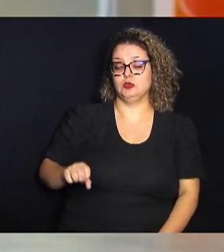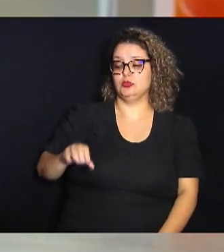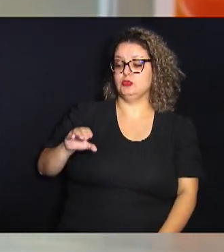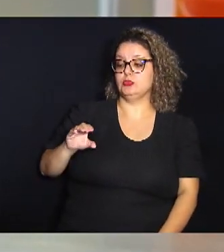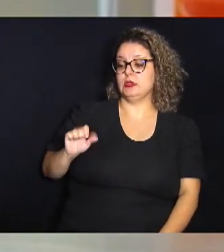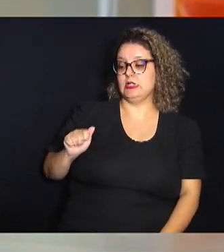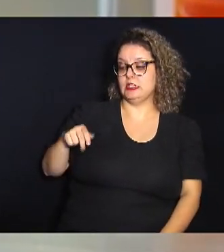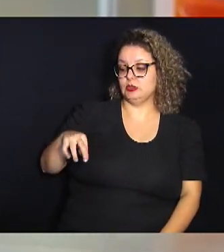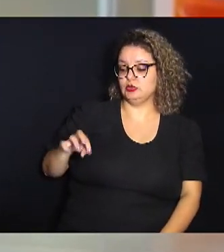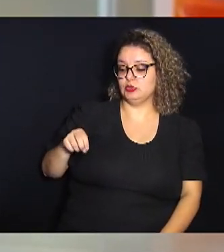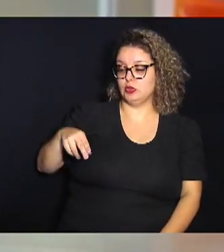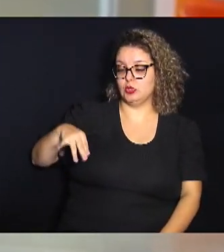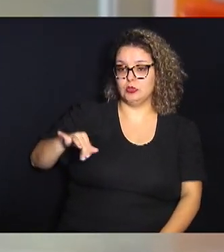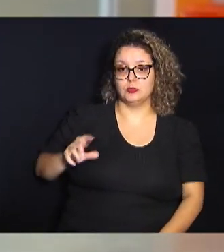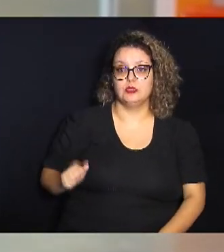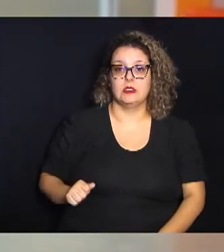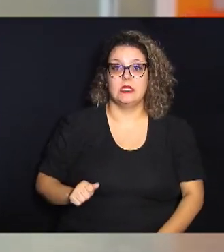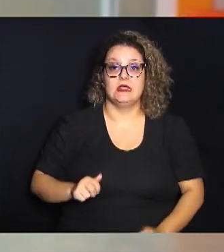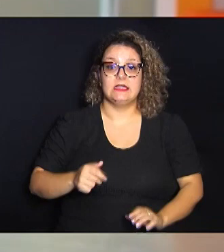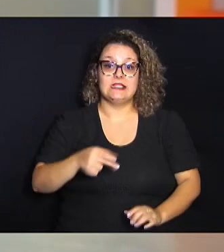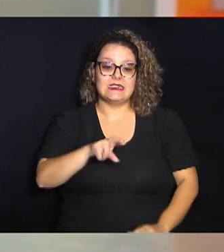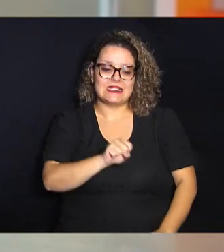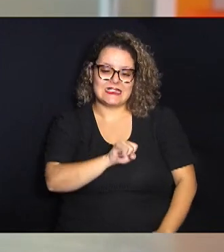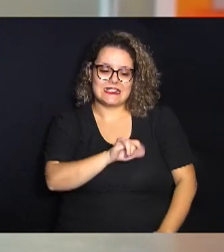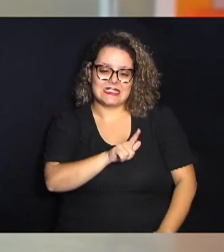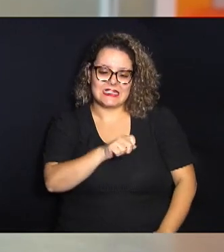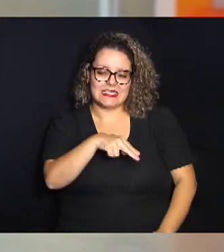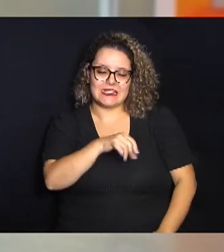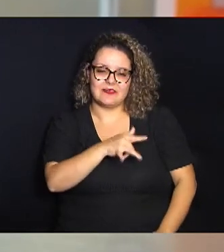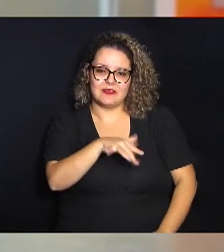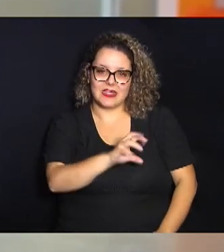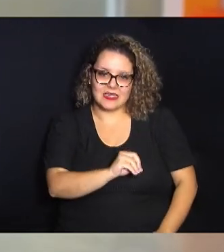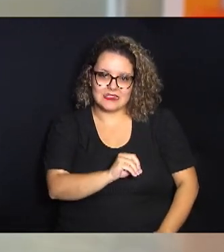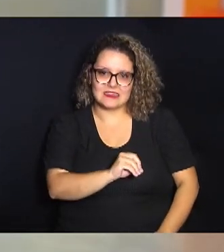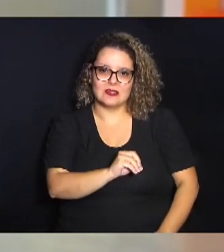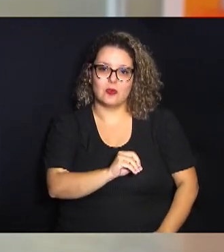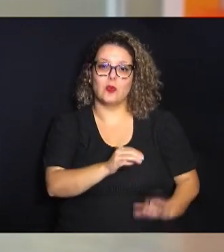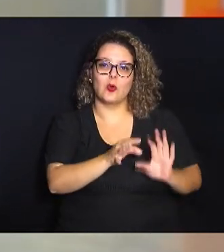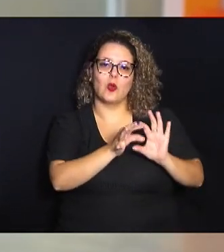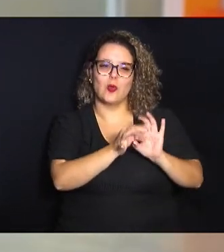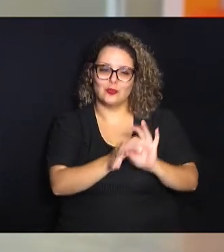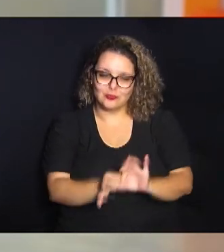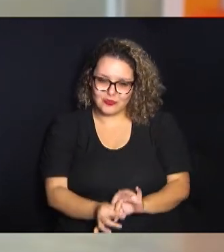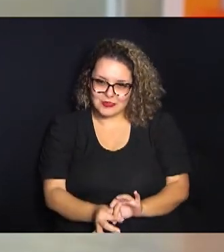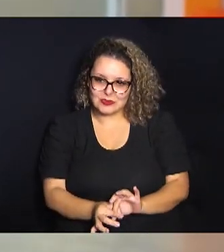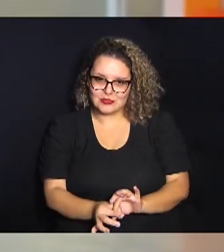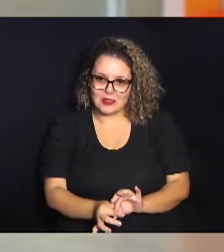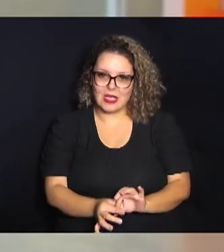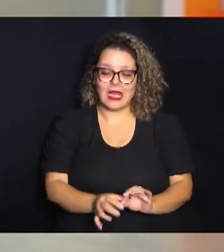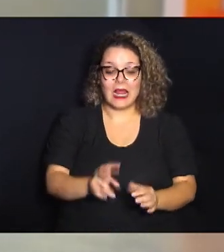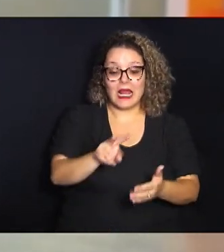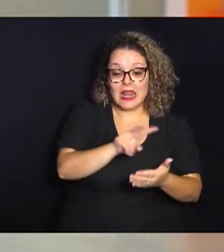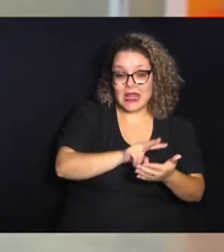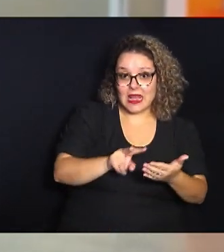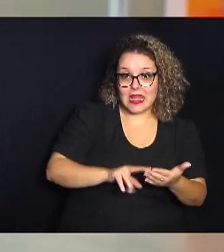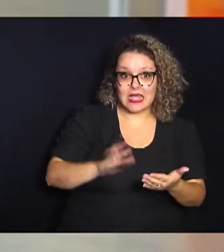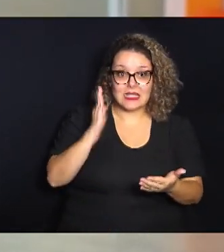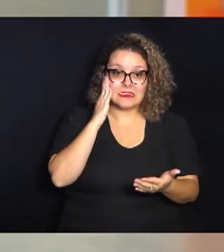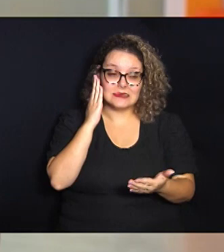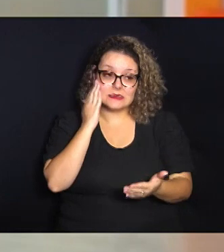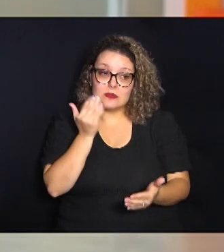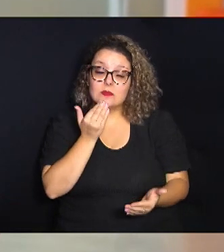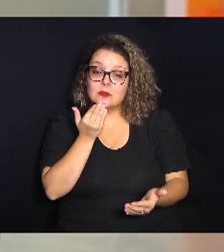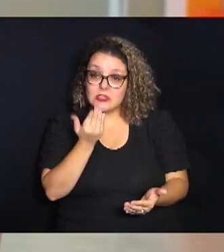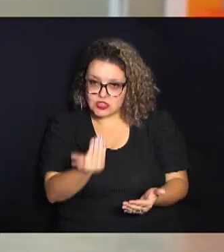é a parte em que a gente vai ter que ler e interpretar aquele texto aquele enunciado para compreender de fato o está sendo pedido